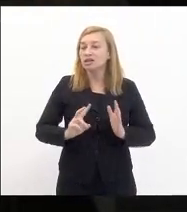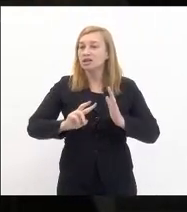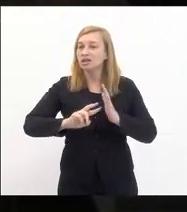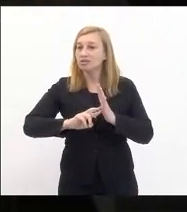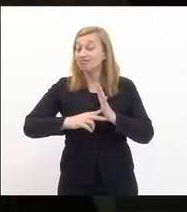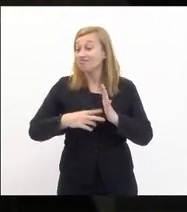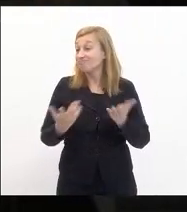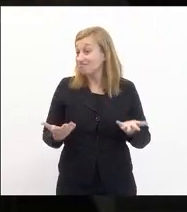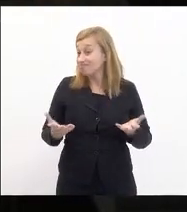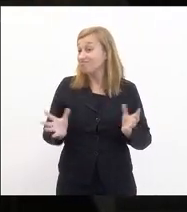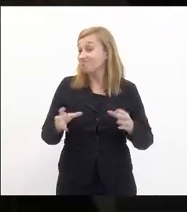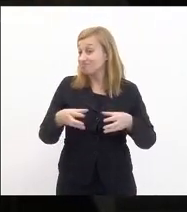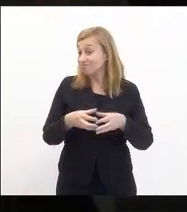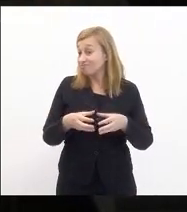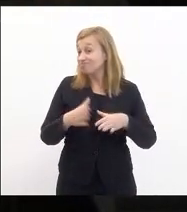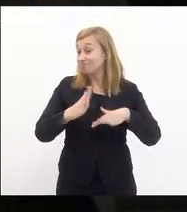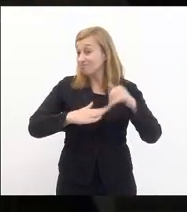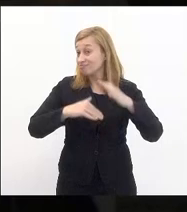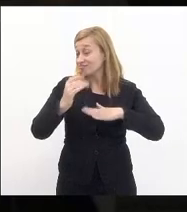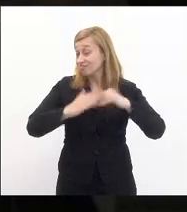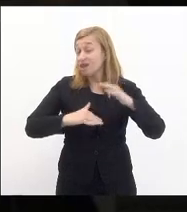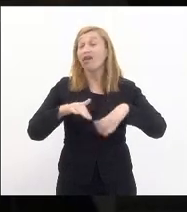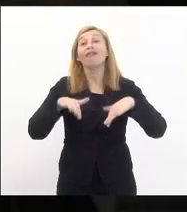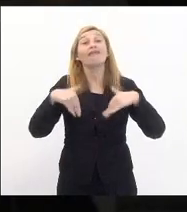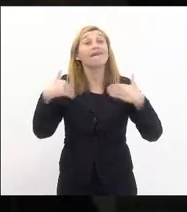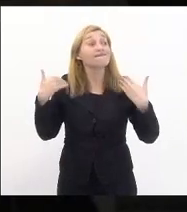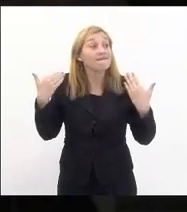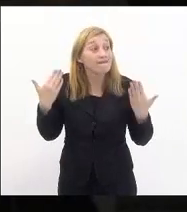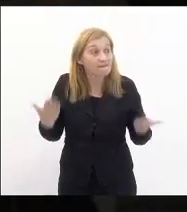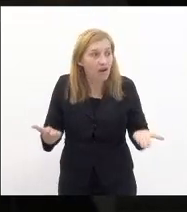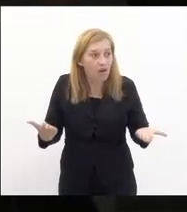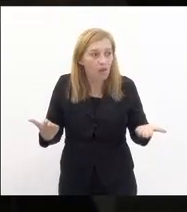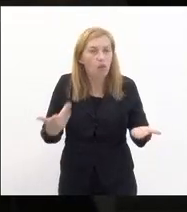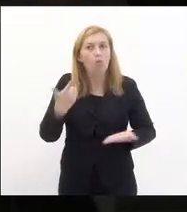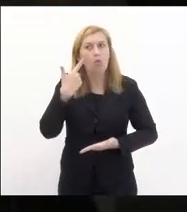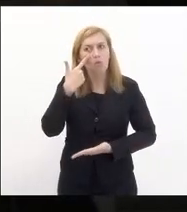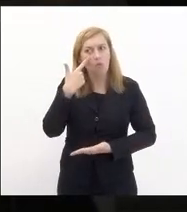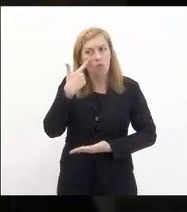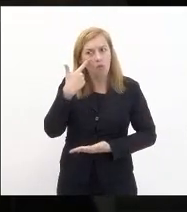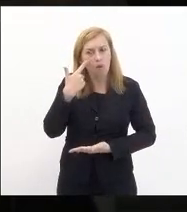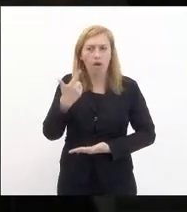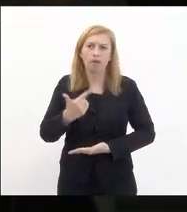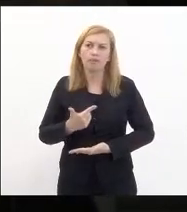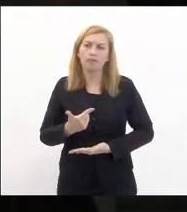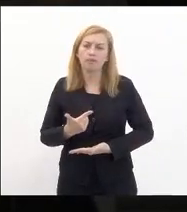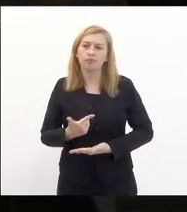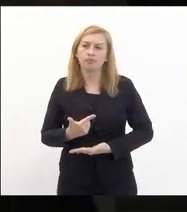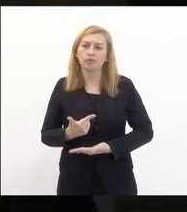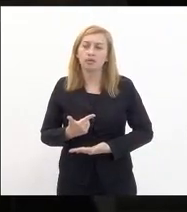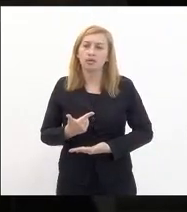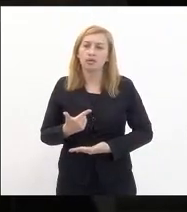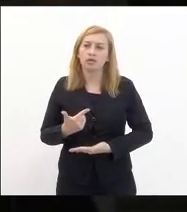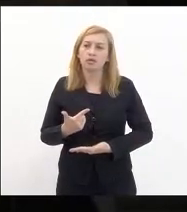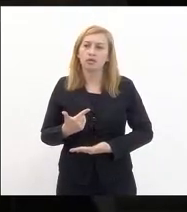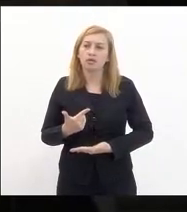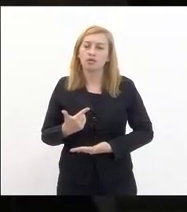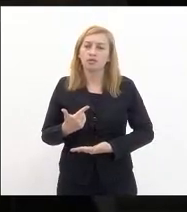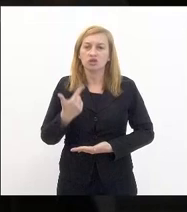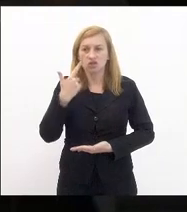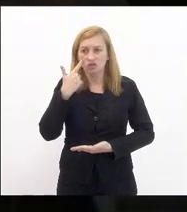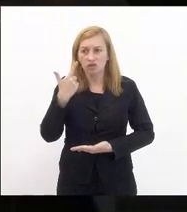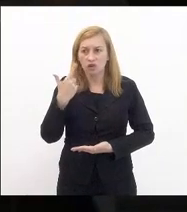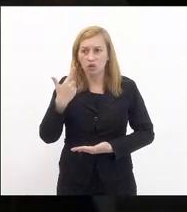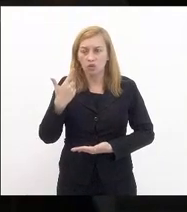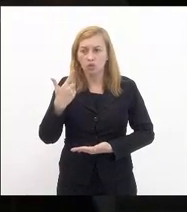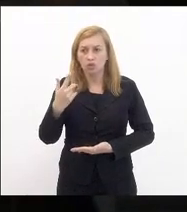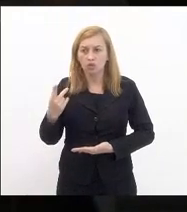categoria então veja como se a gente partir do um V0 mais alto